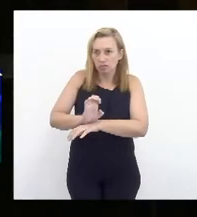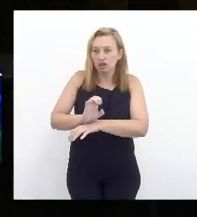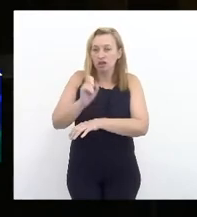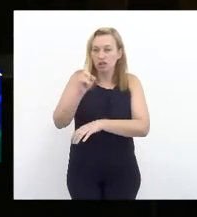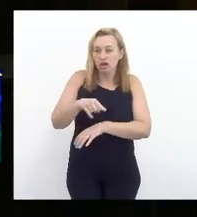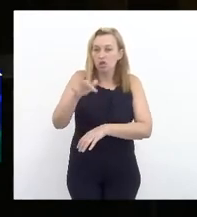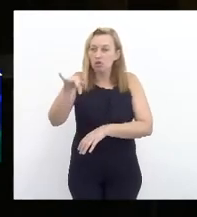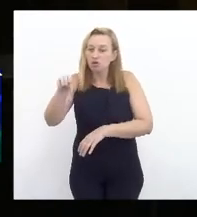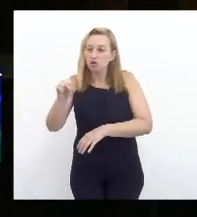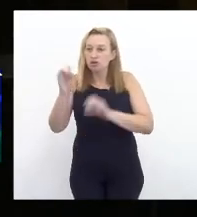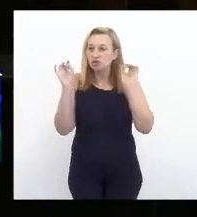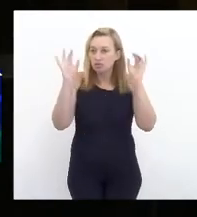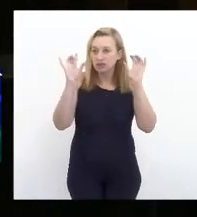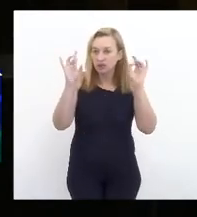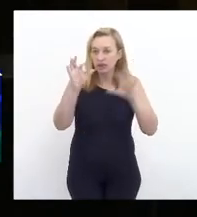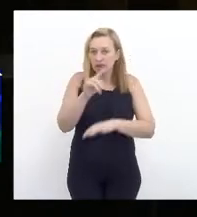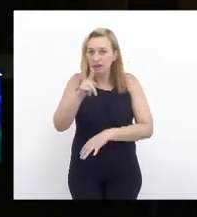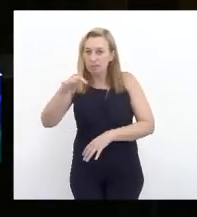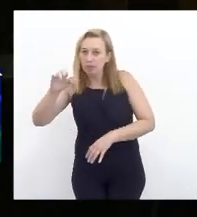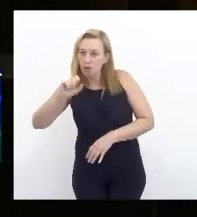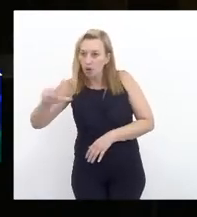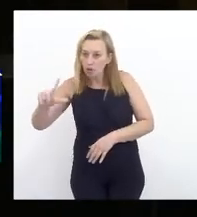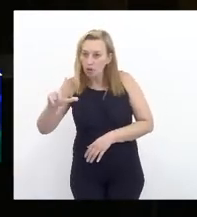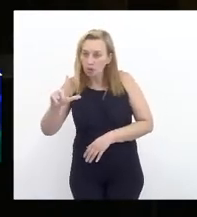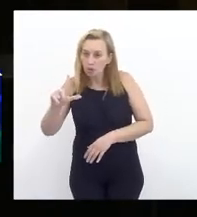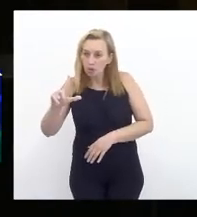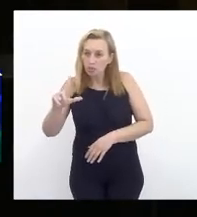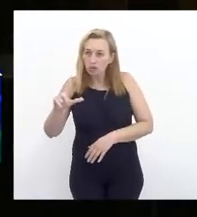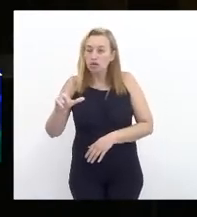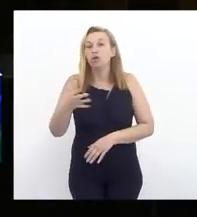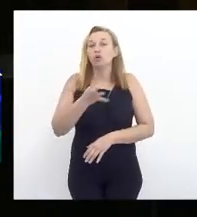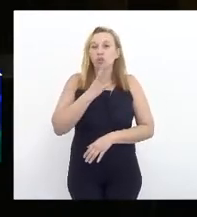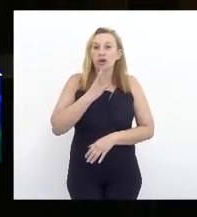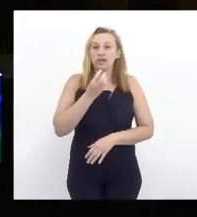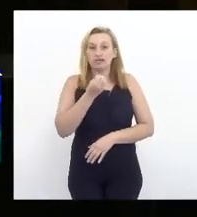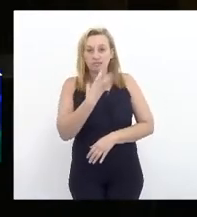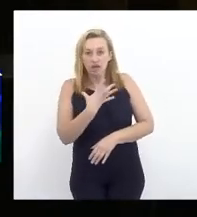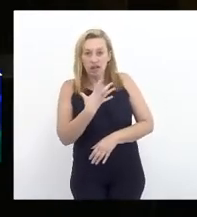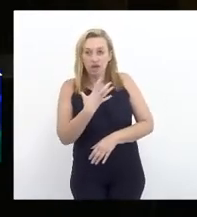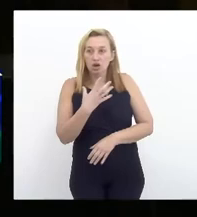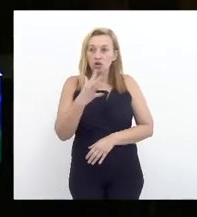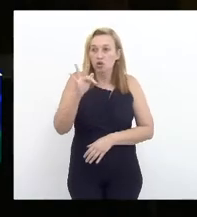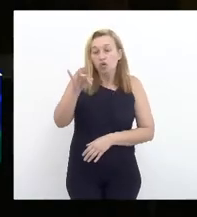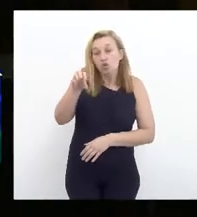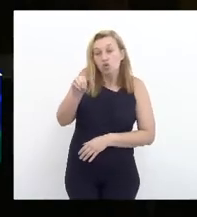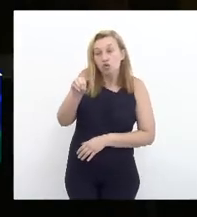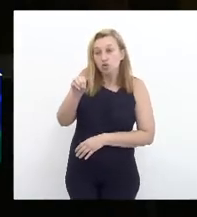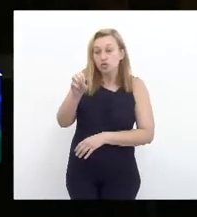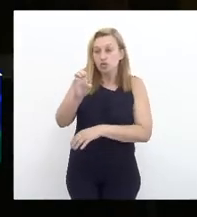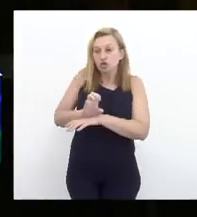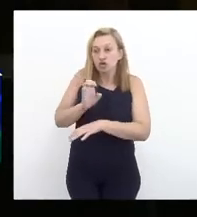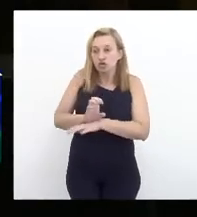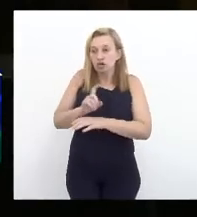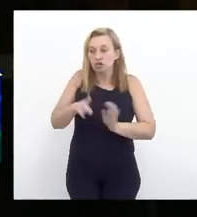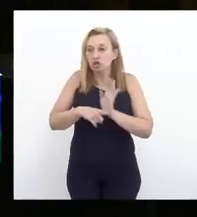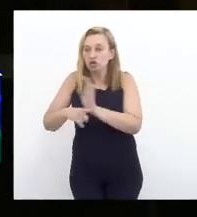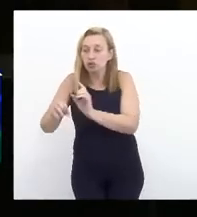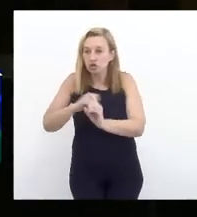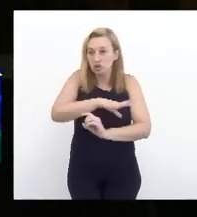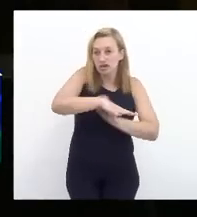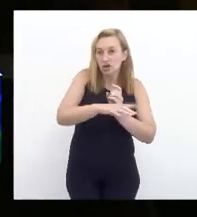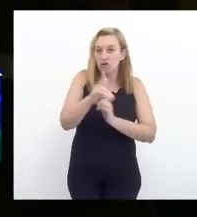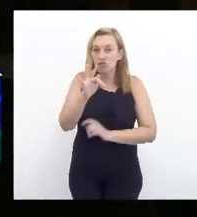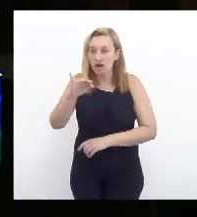Fundo Especial da CADEPOL, que a Vossa Excelência conhece bem, o Fundo Estadual de Assistência Social, que é o